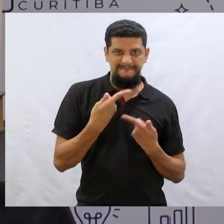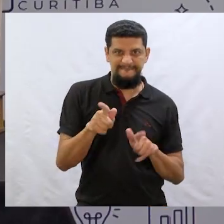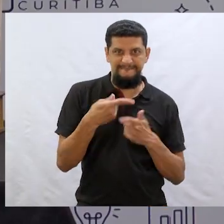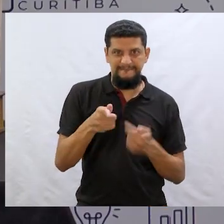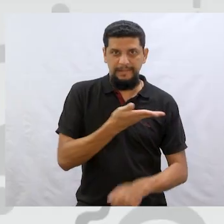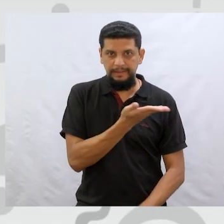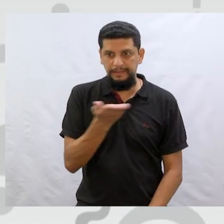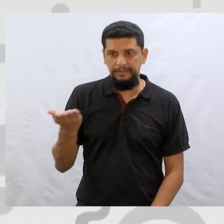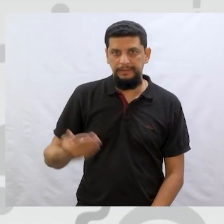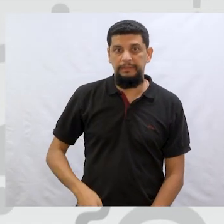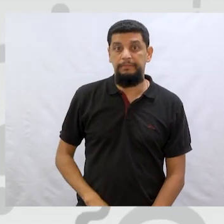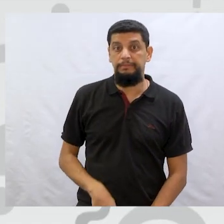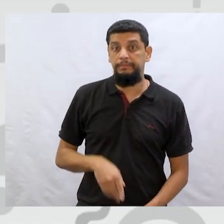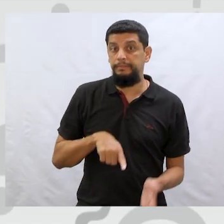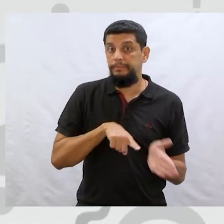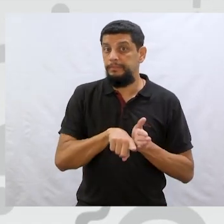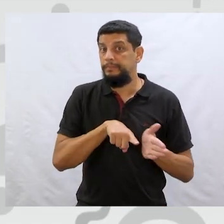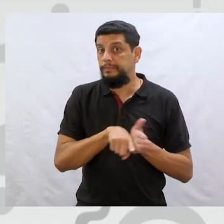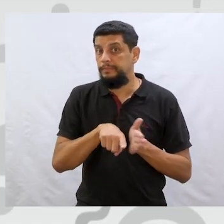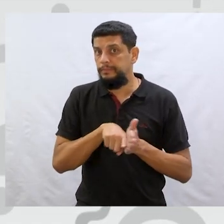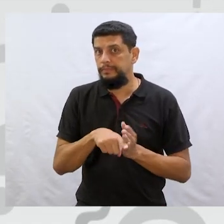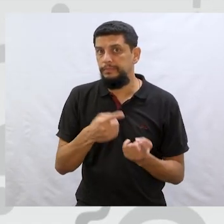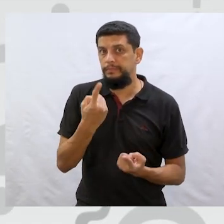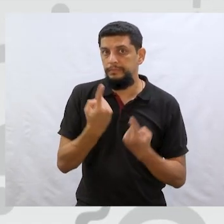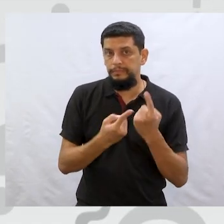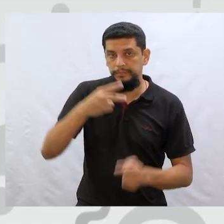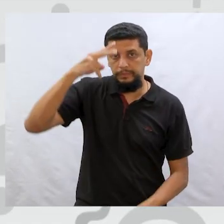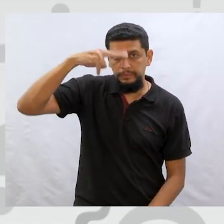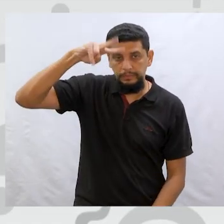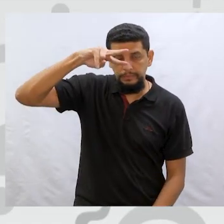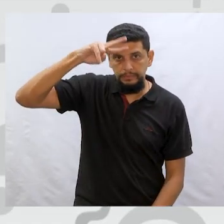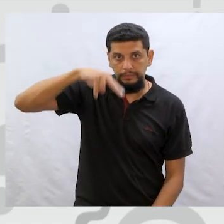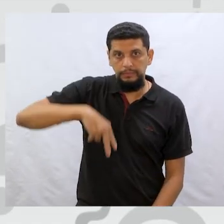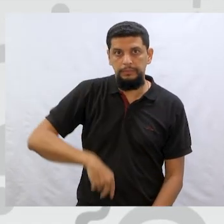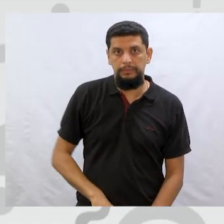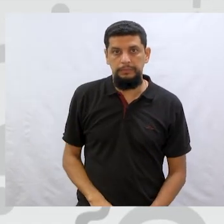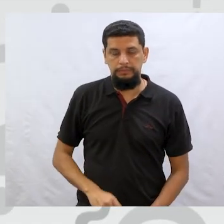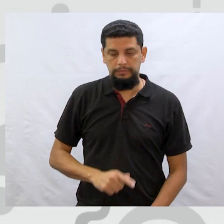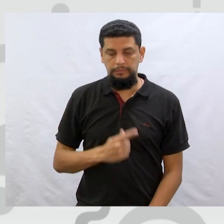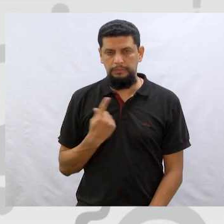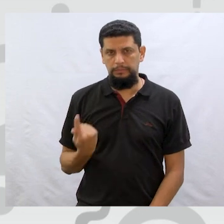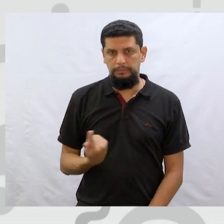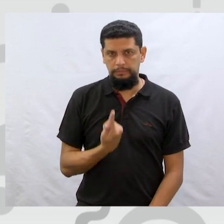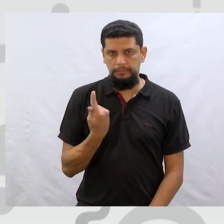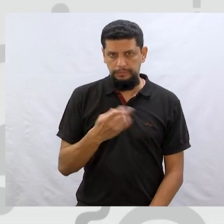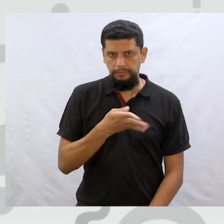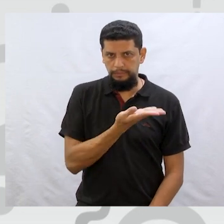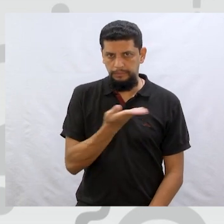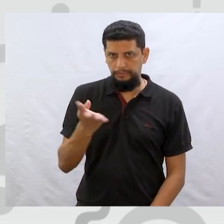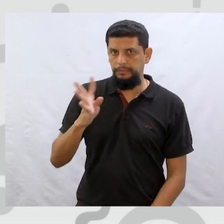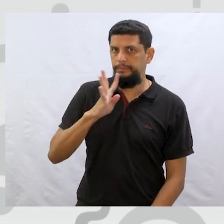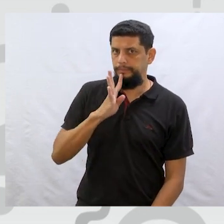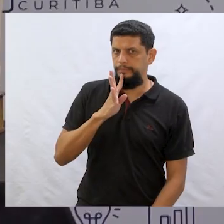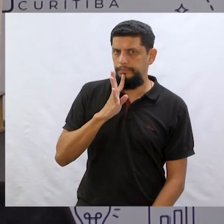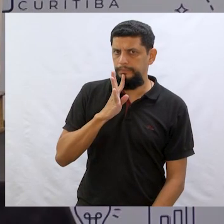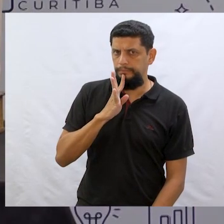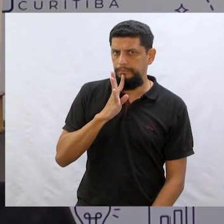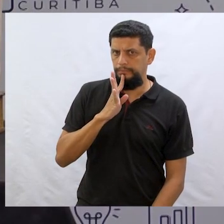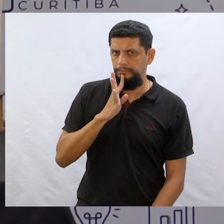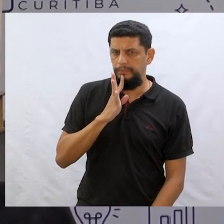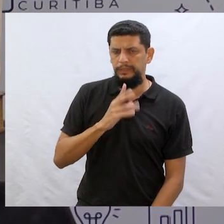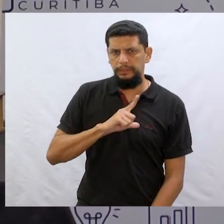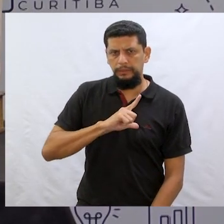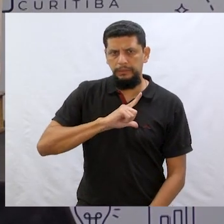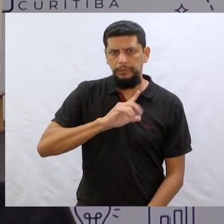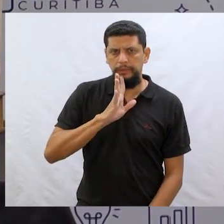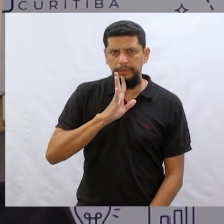certo? E olha aí, mais uma pergunta. Quais histórias com gigantes você aí conhece? Você